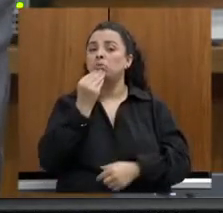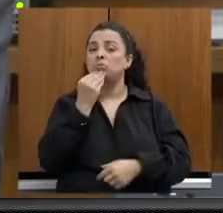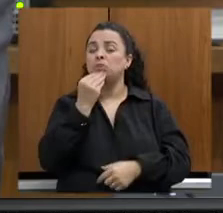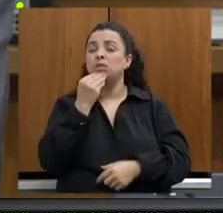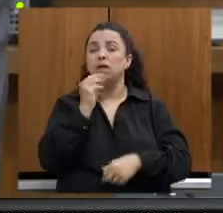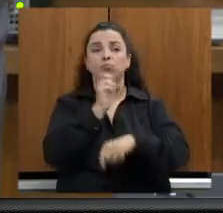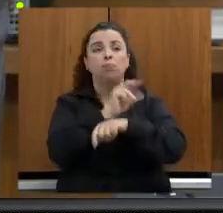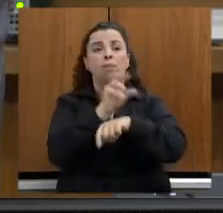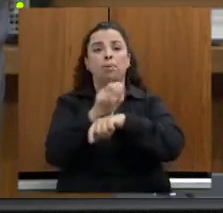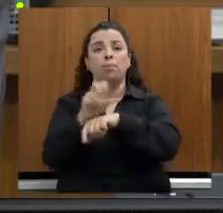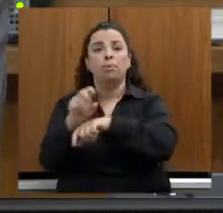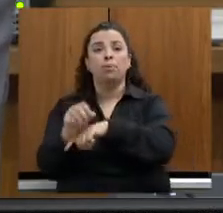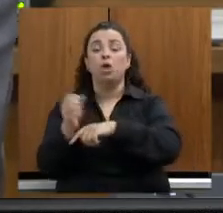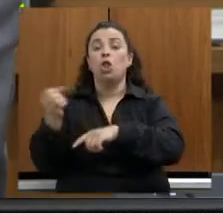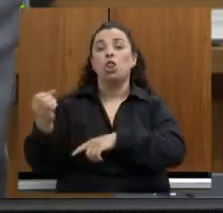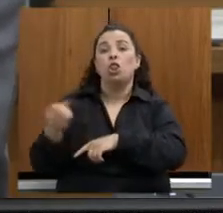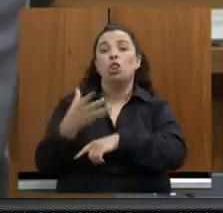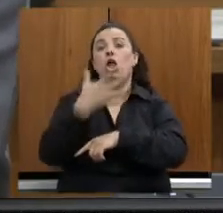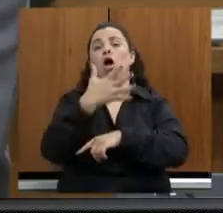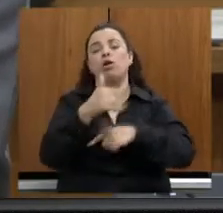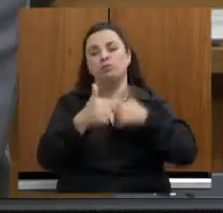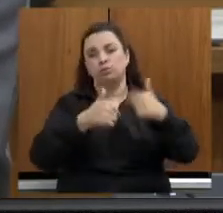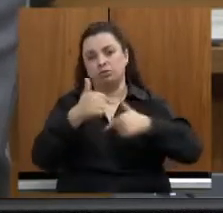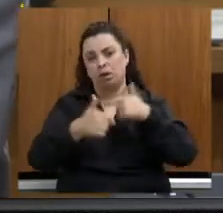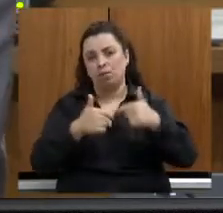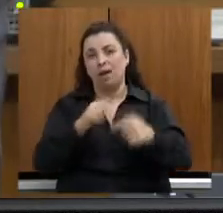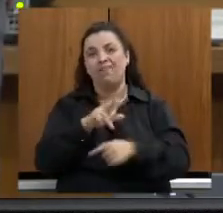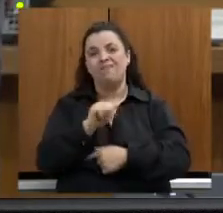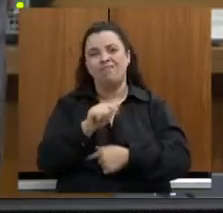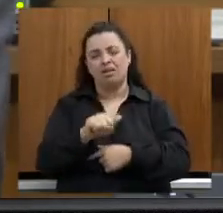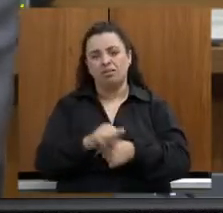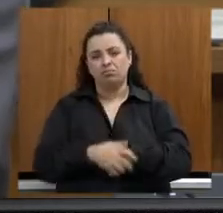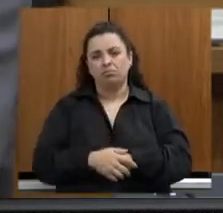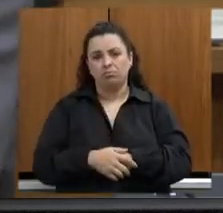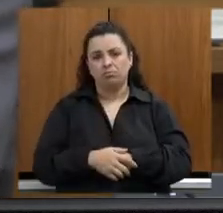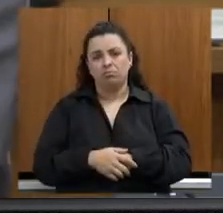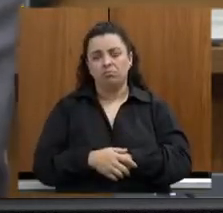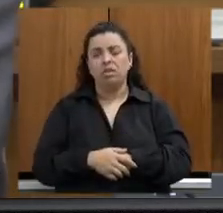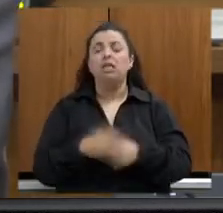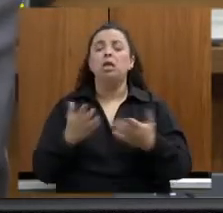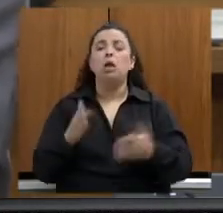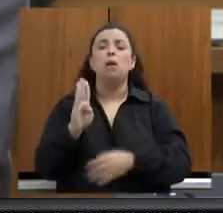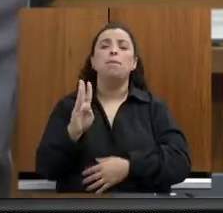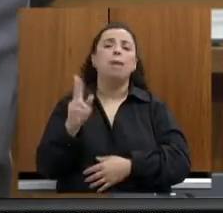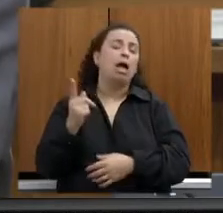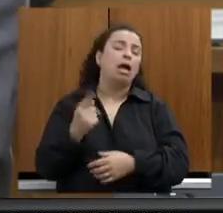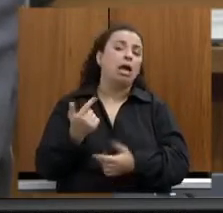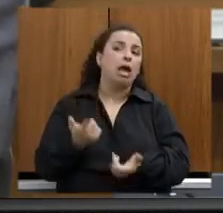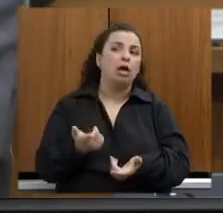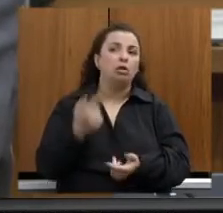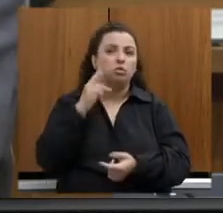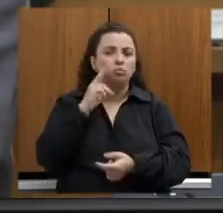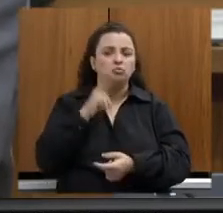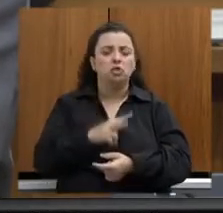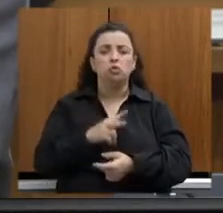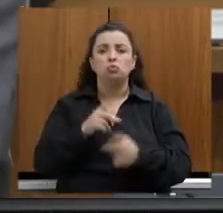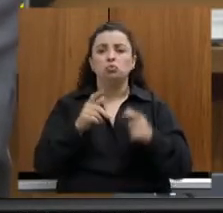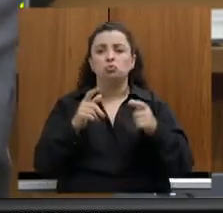começo com a questão do turismo de evento em Belo Horizonte. Belo Horizonte, eu vejo com um grande